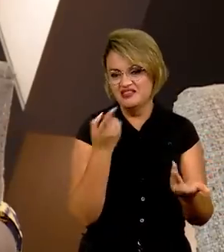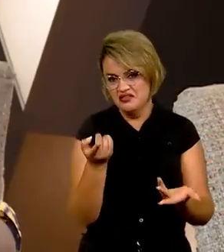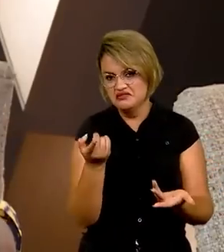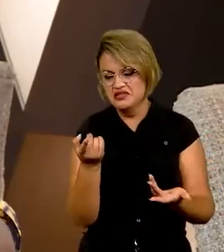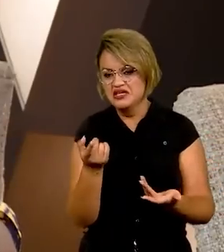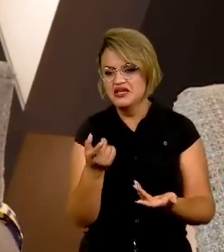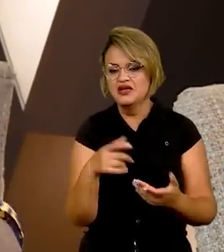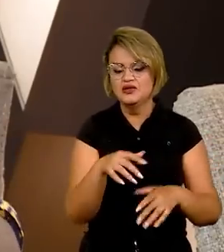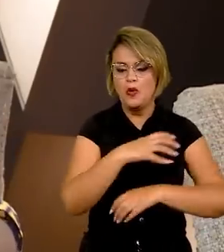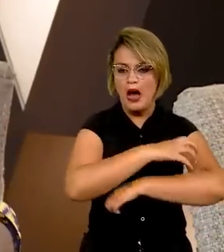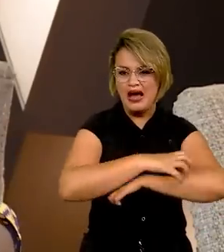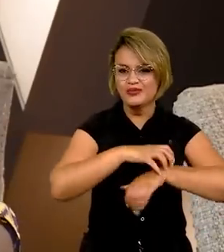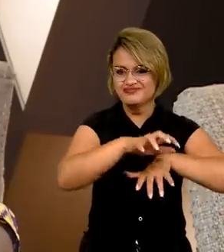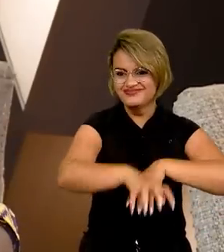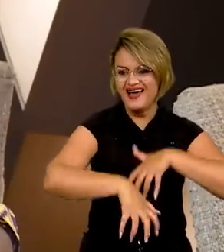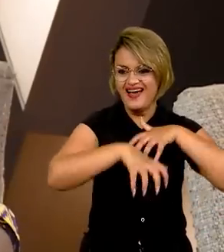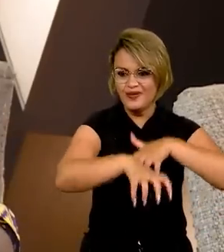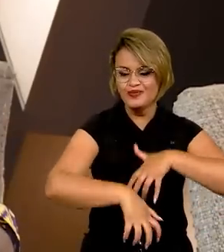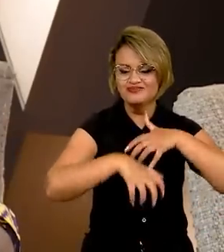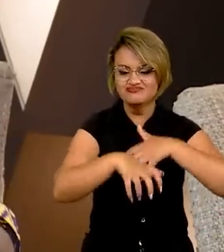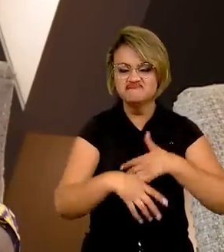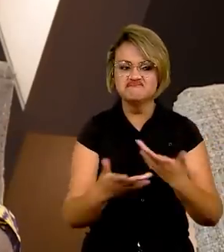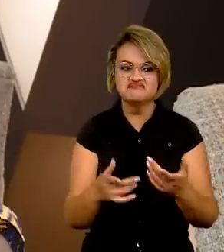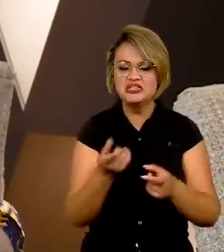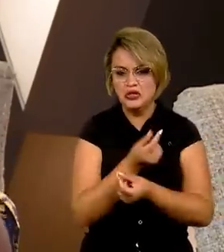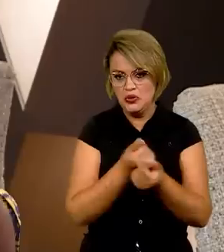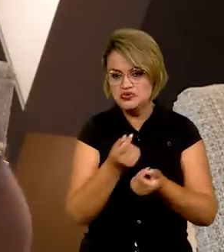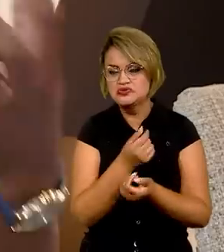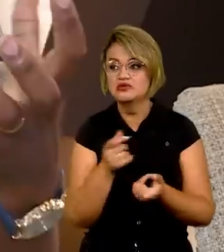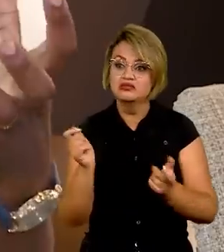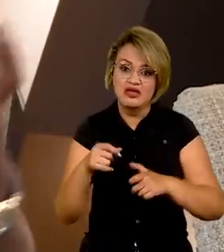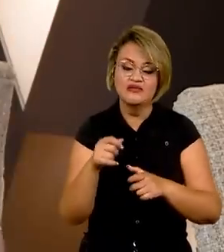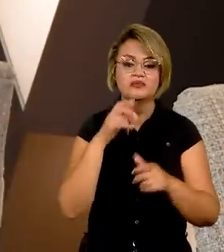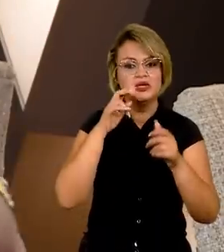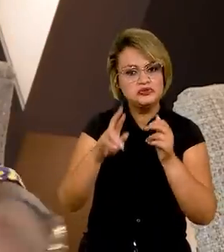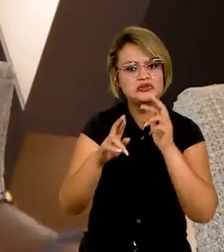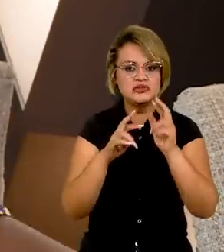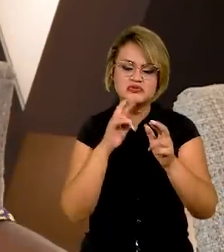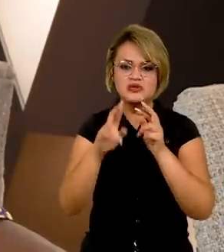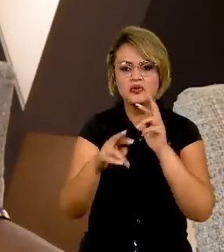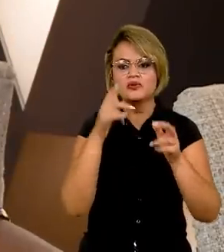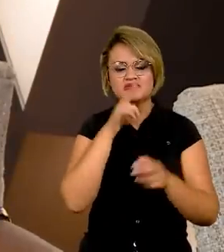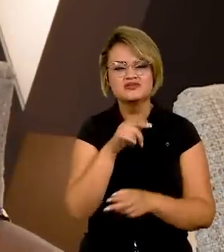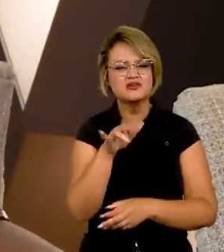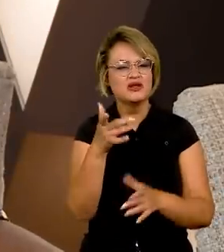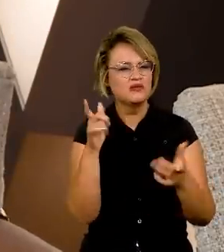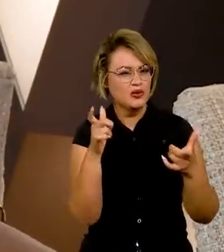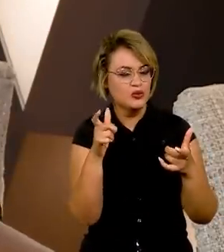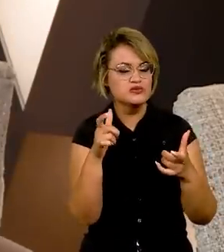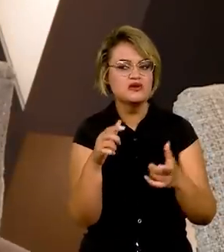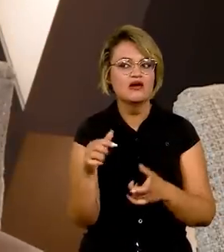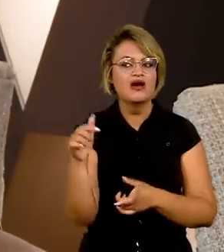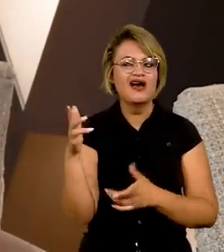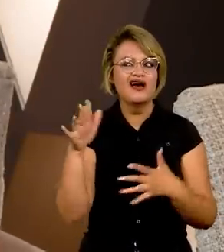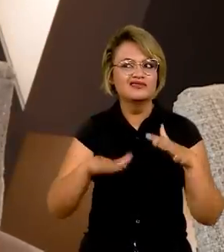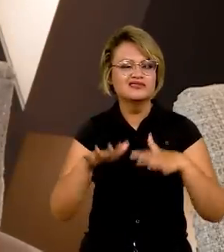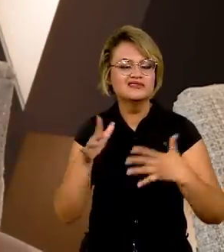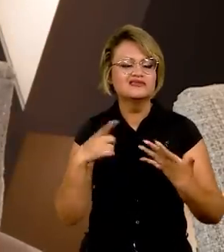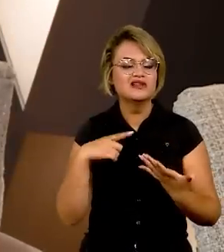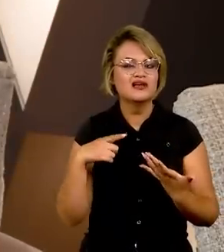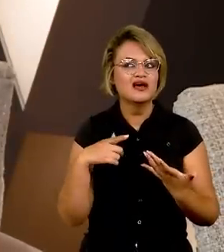começando pelo agronegócio, a pequena indústria transformadora, daria muito resultado, porque, para ter uma ideia, nós temos, às vezes,